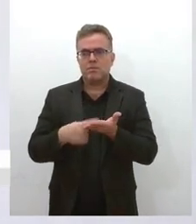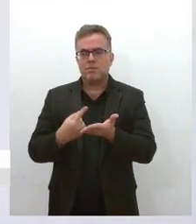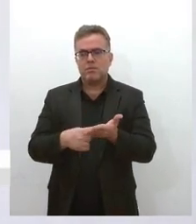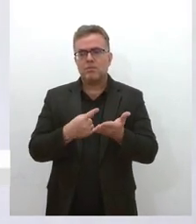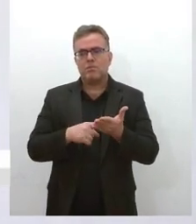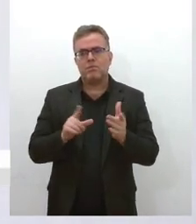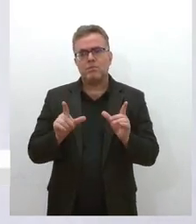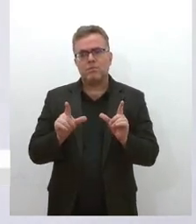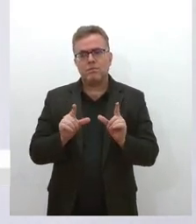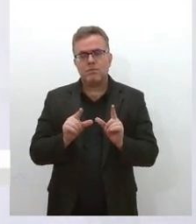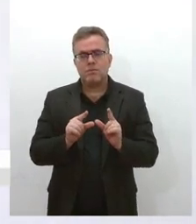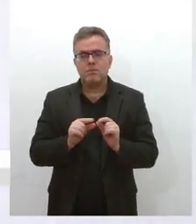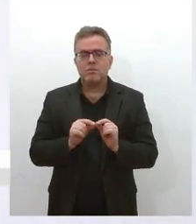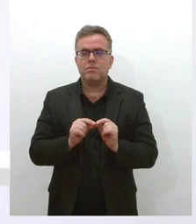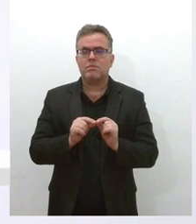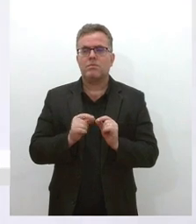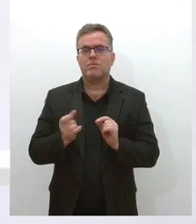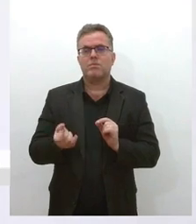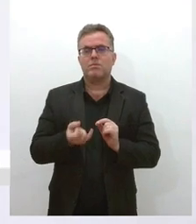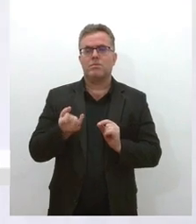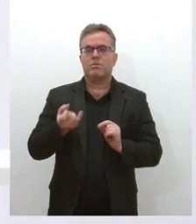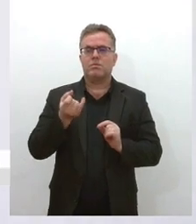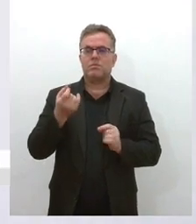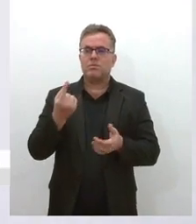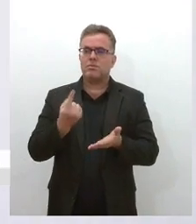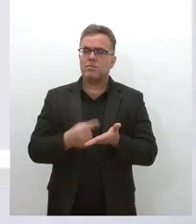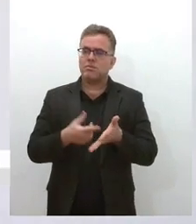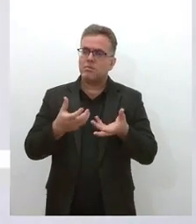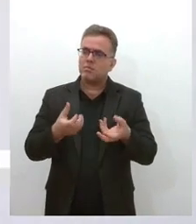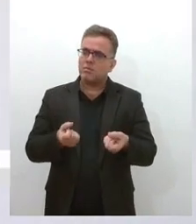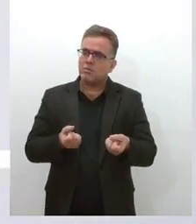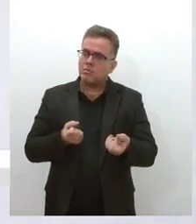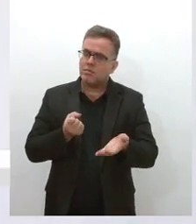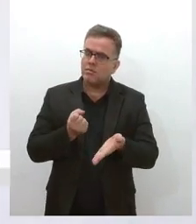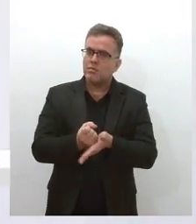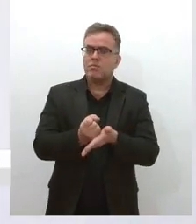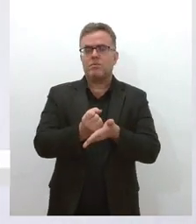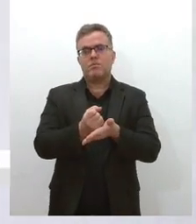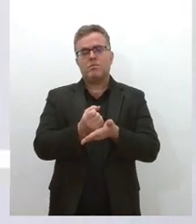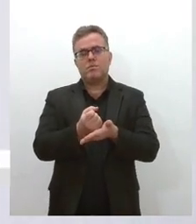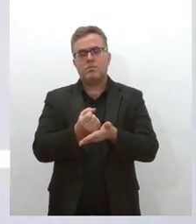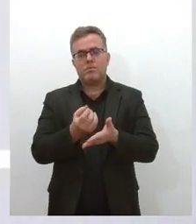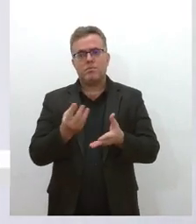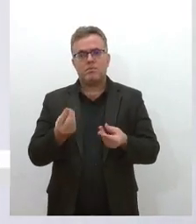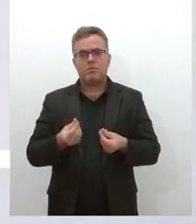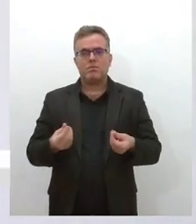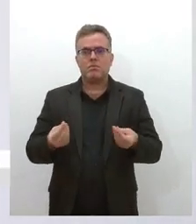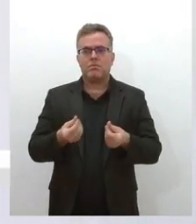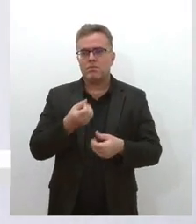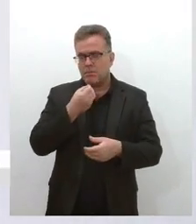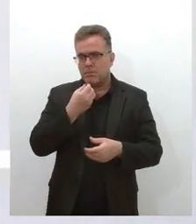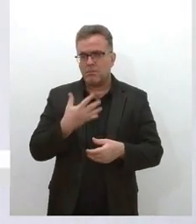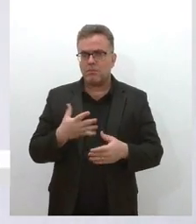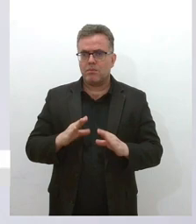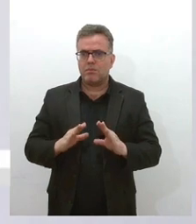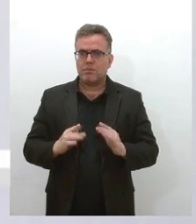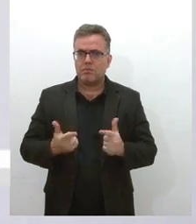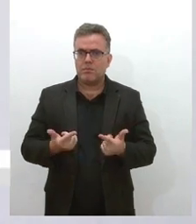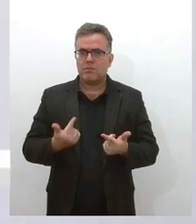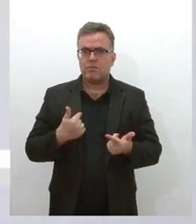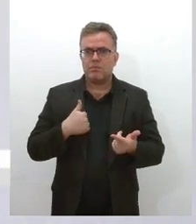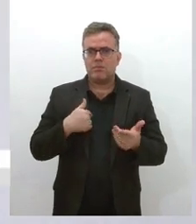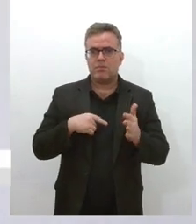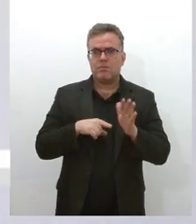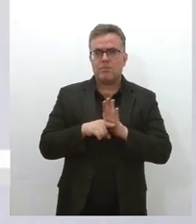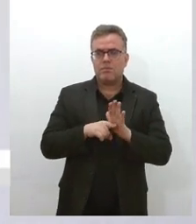a oferta desses serviços em quantidade e qualidade, inclusive quando eu fiz a pesquisa, né,